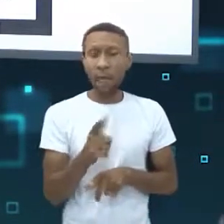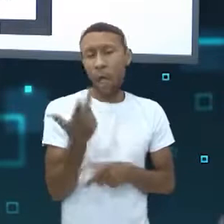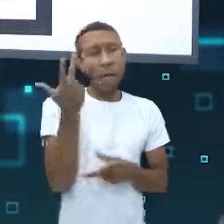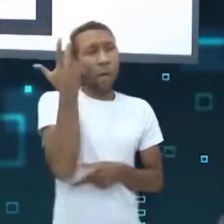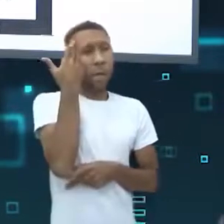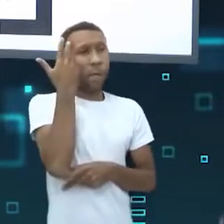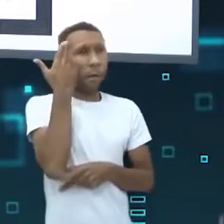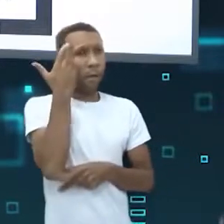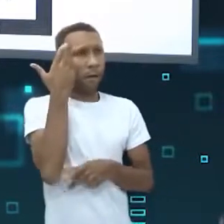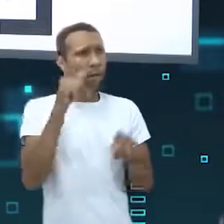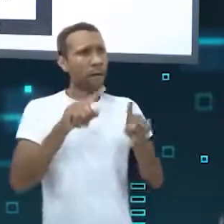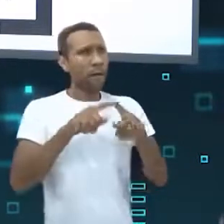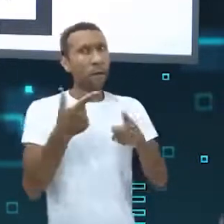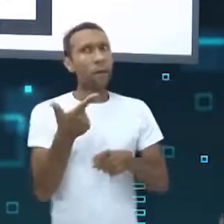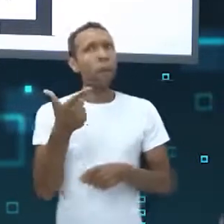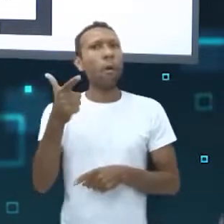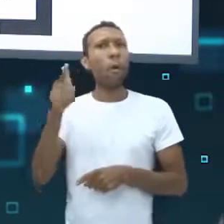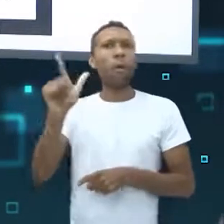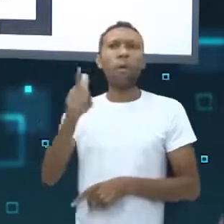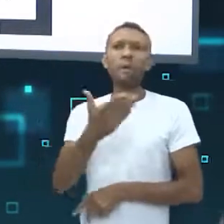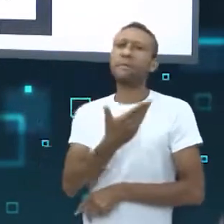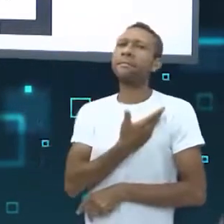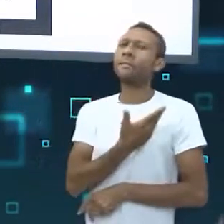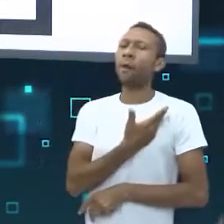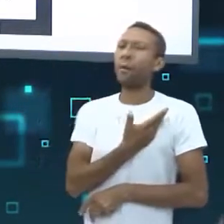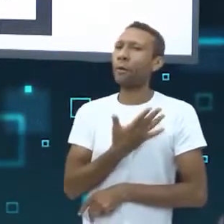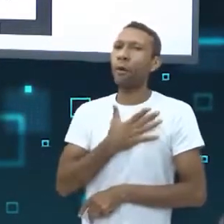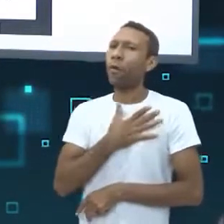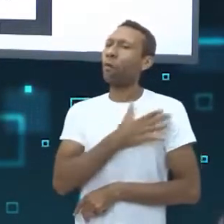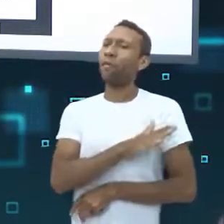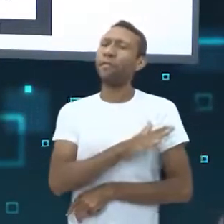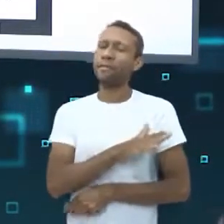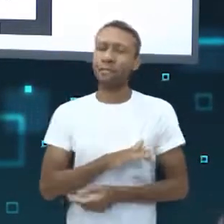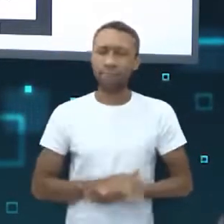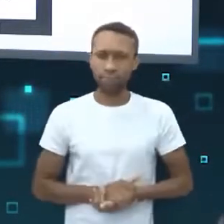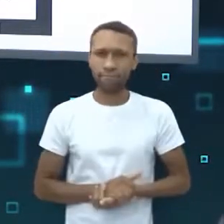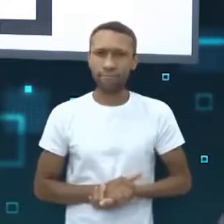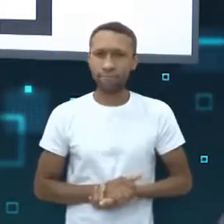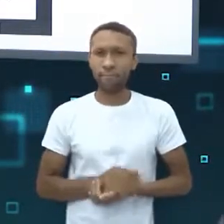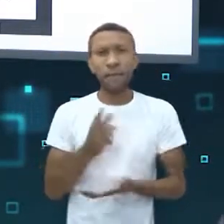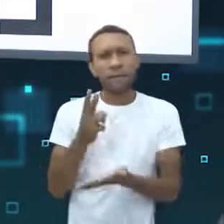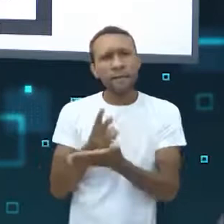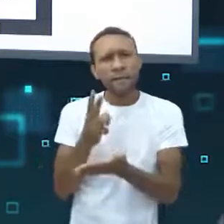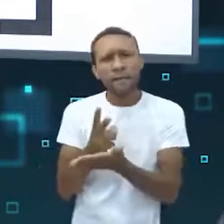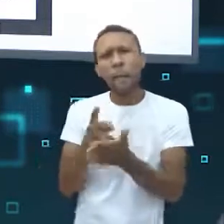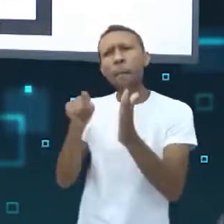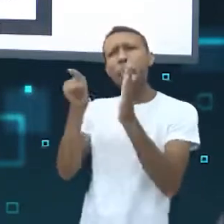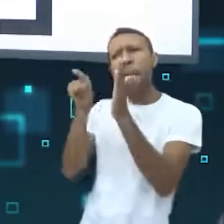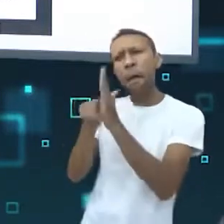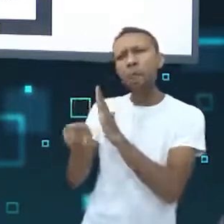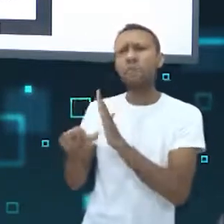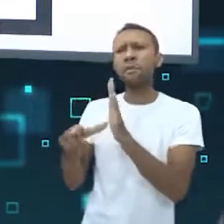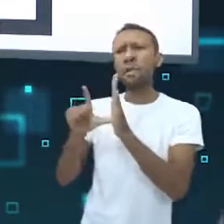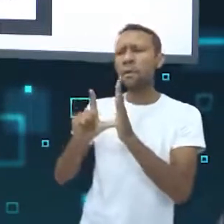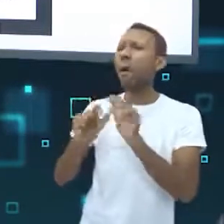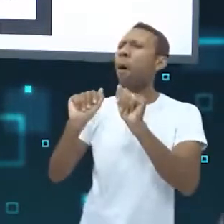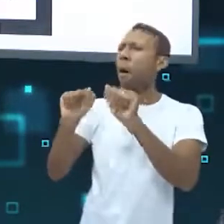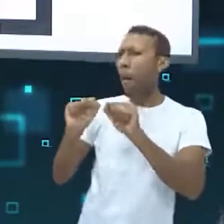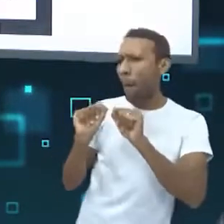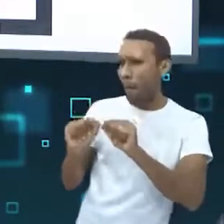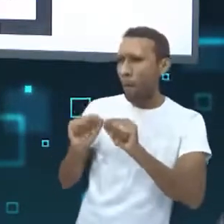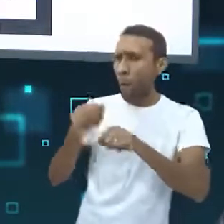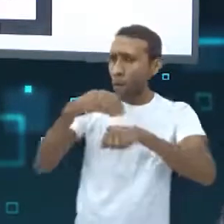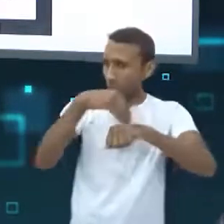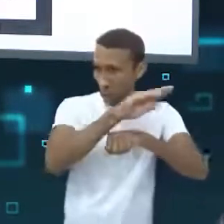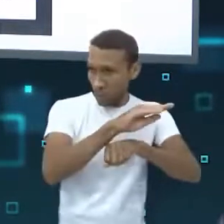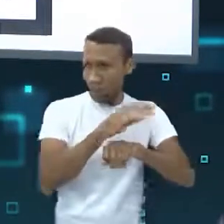errado, para o seu amigo a mesma situação pode ser um problemão. Então, sempre pergunte antes se pode postar